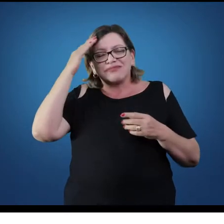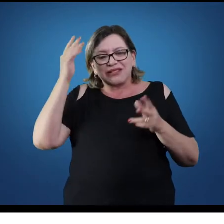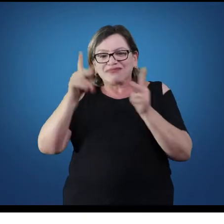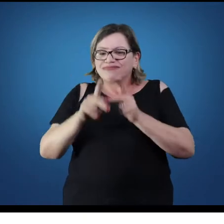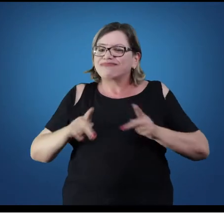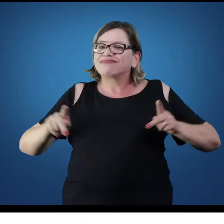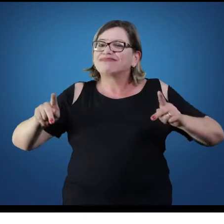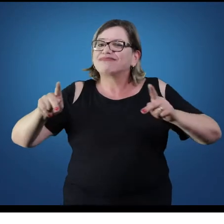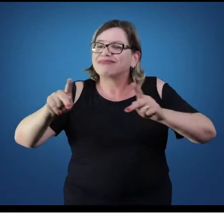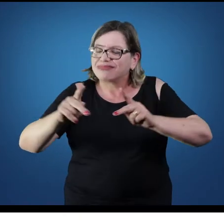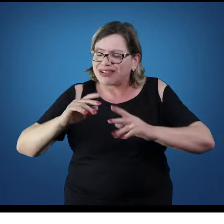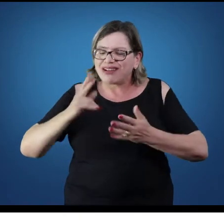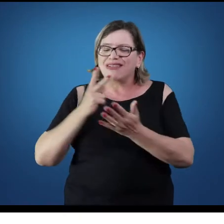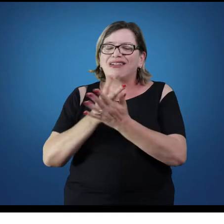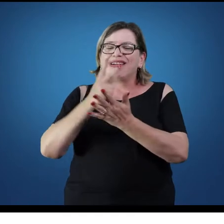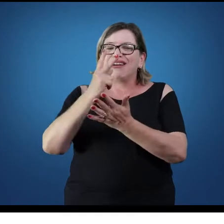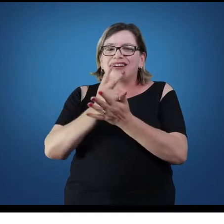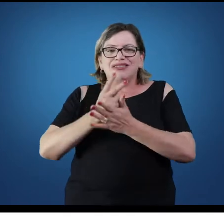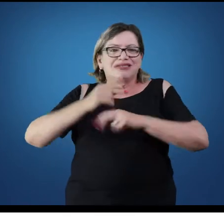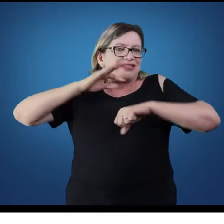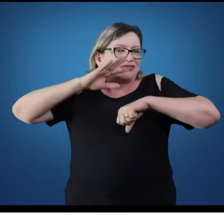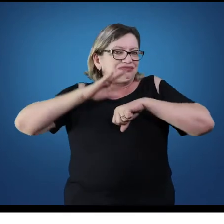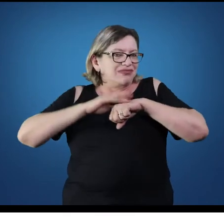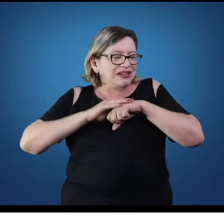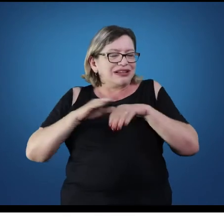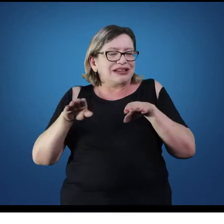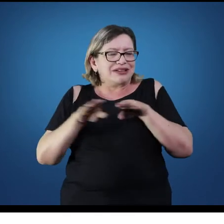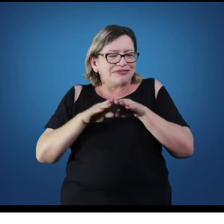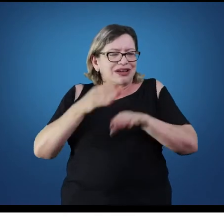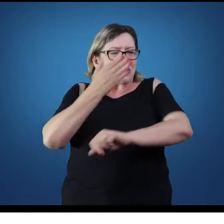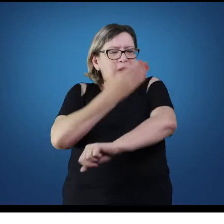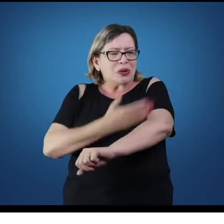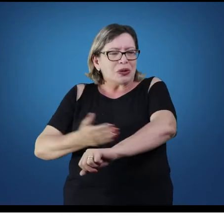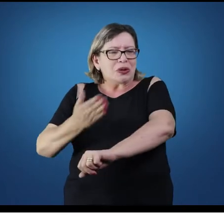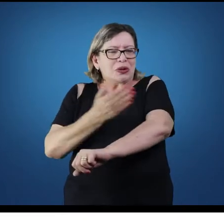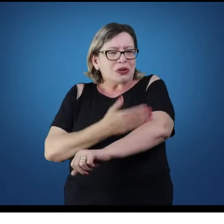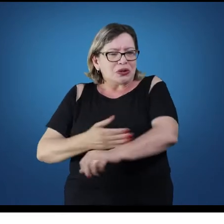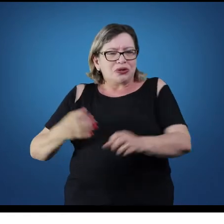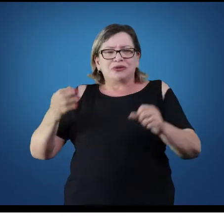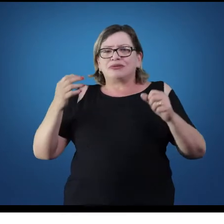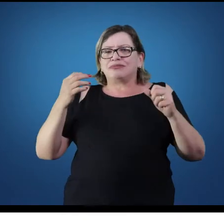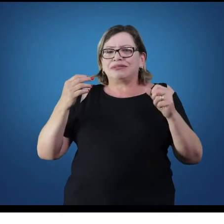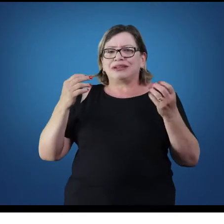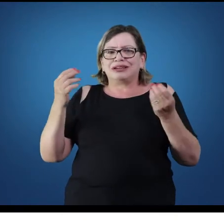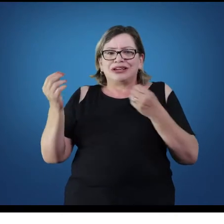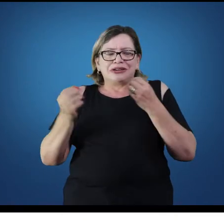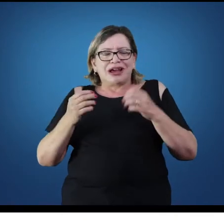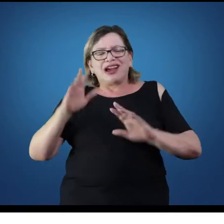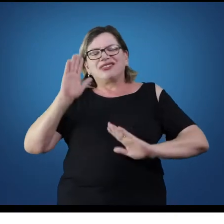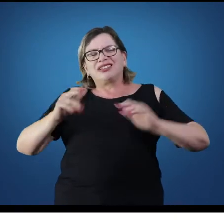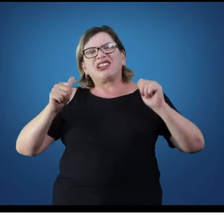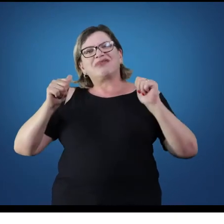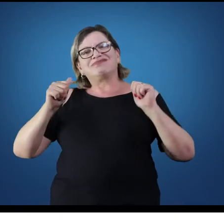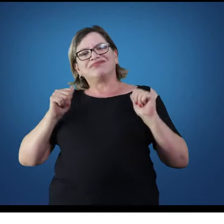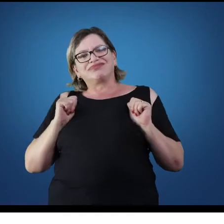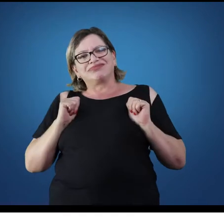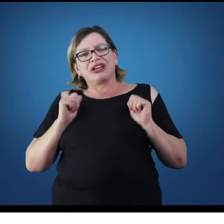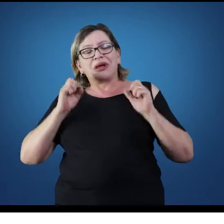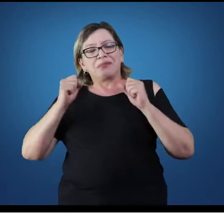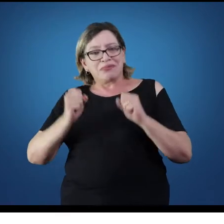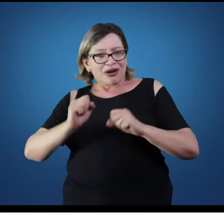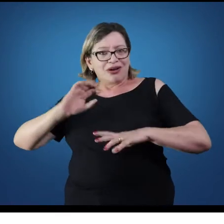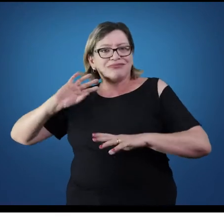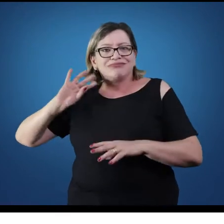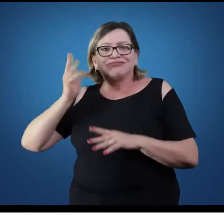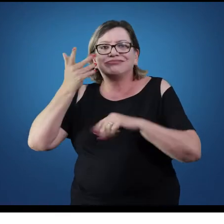a sua existência, de vários hábitos aí ligados à própria educação física, como sedentarismo, que pode ocasionar alguns tipos de patologias.